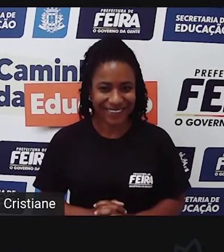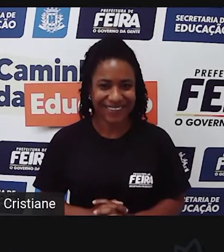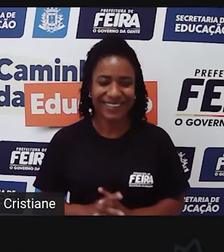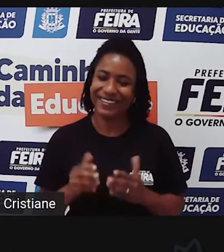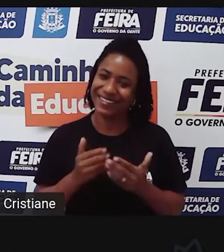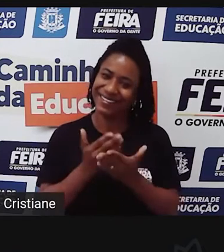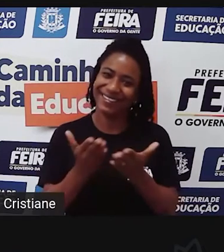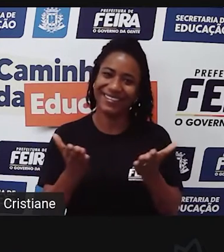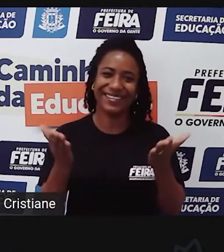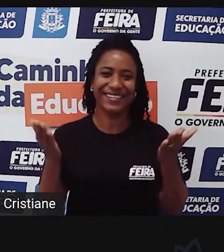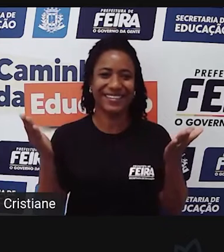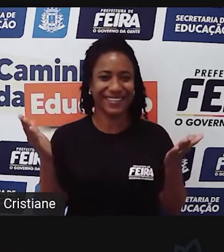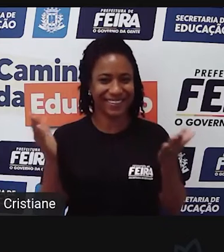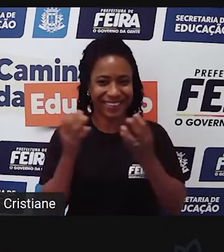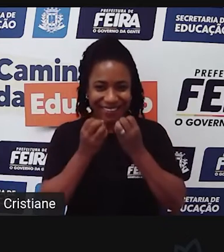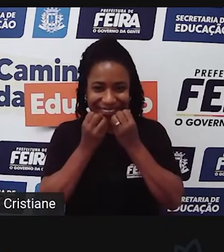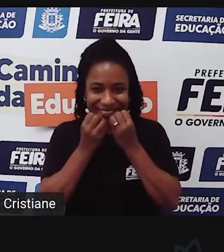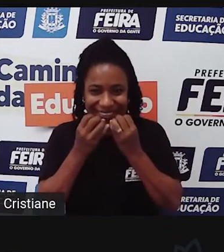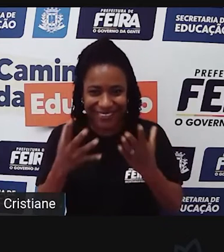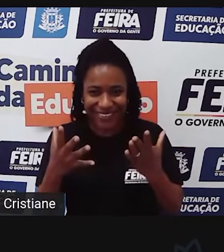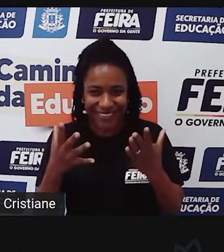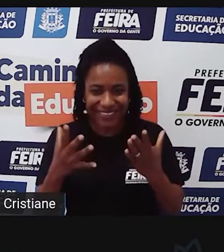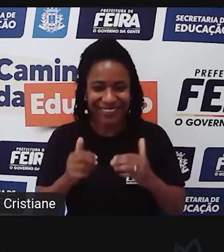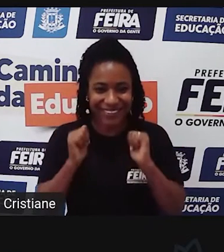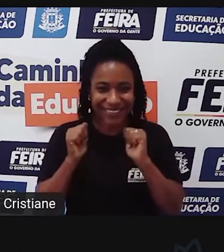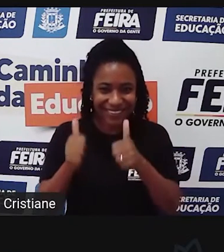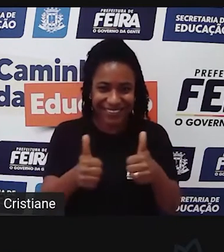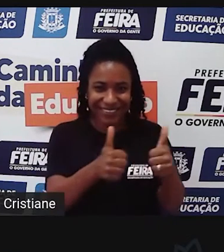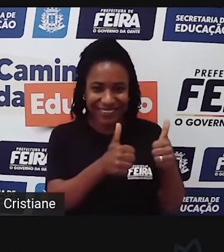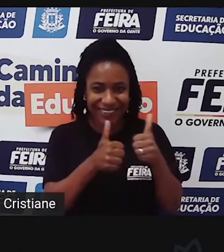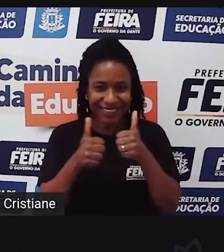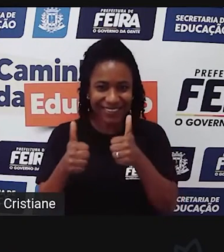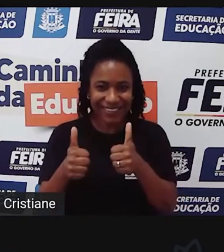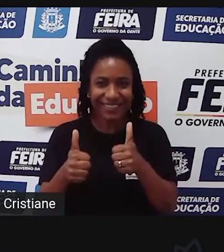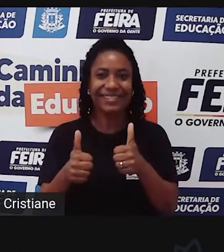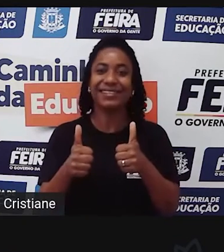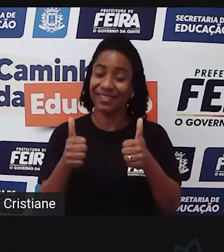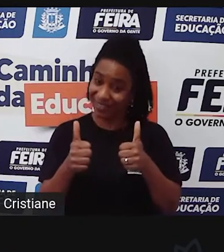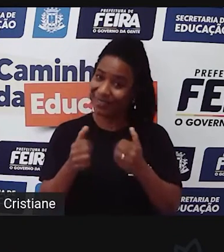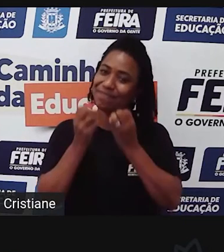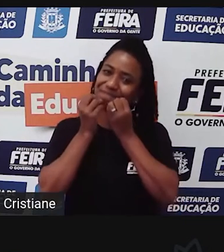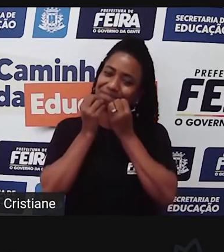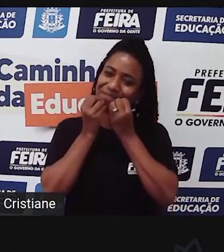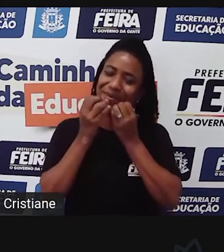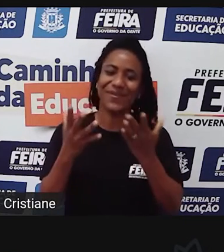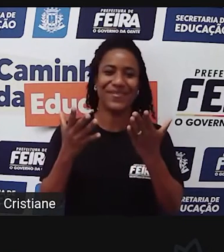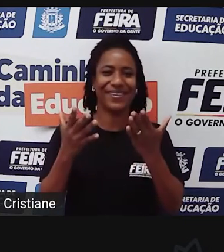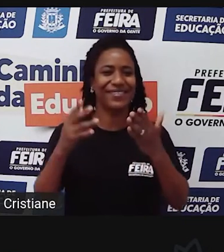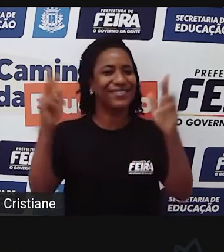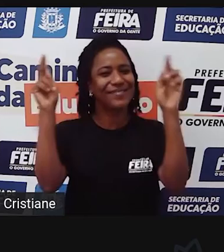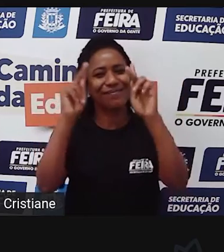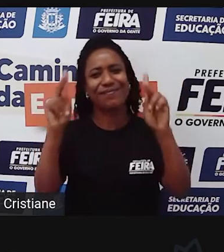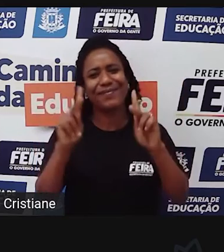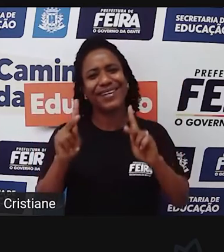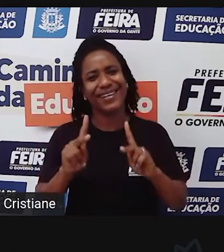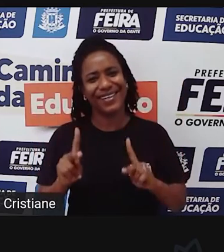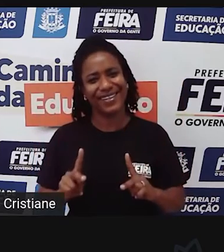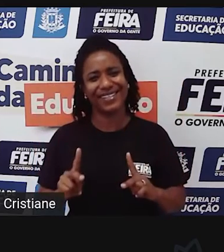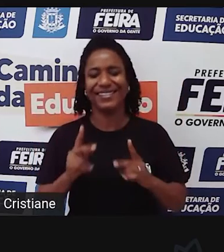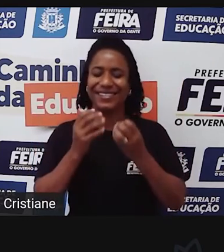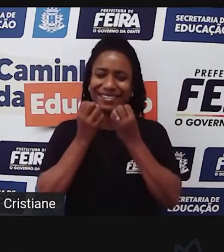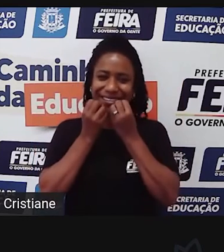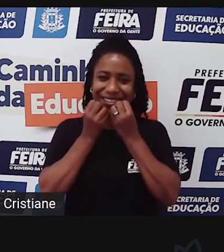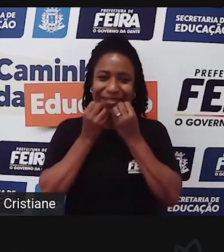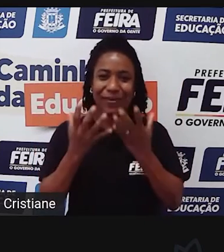Olá, amores! Tudo certinho com vocês? Aqui comigo está assim na mais perfeita paz e espero que vocês